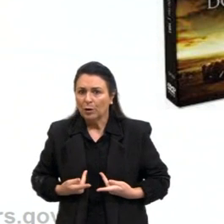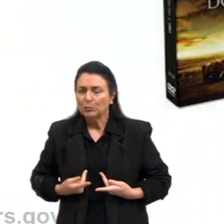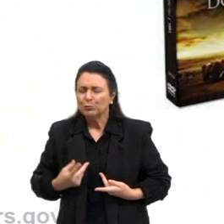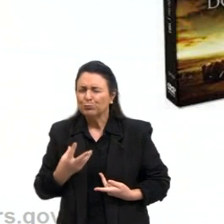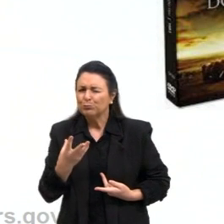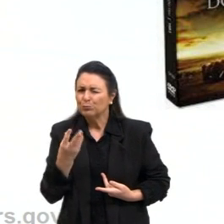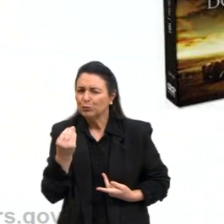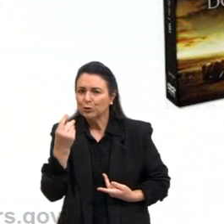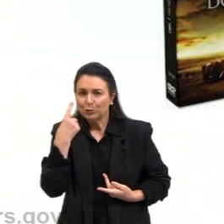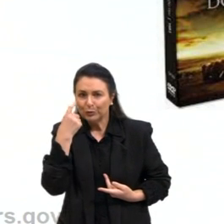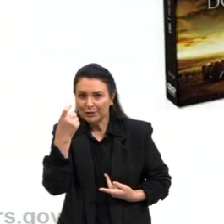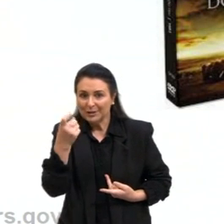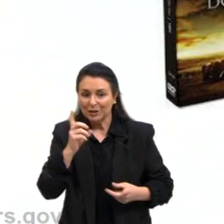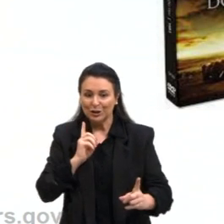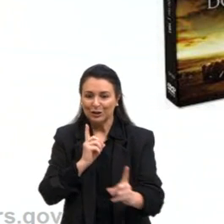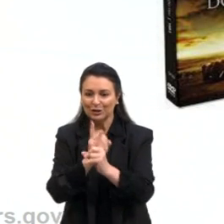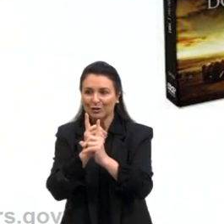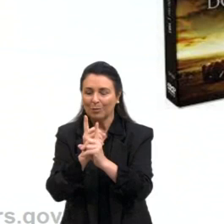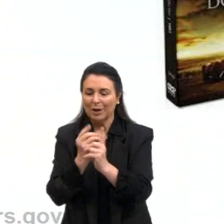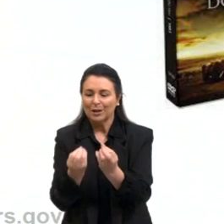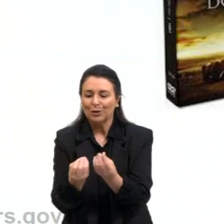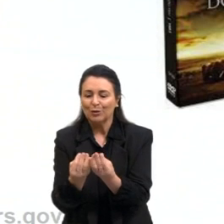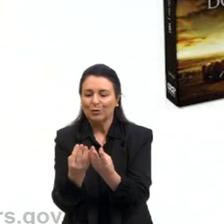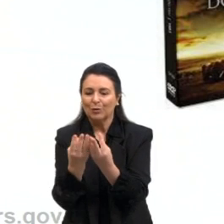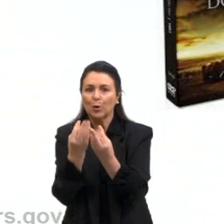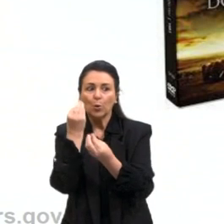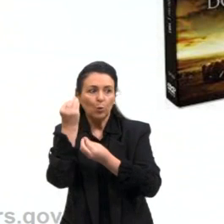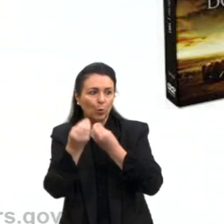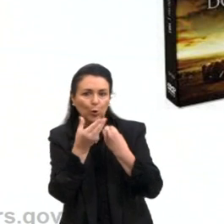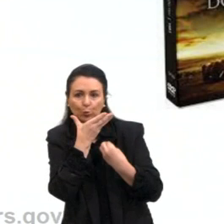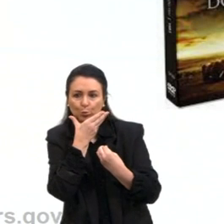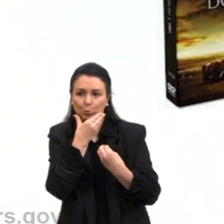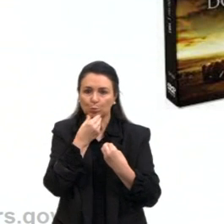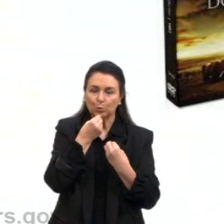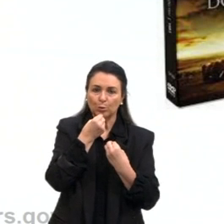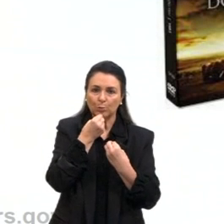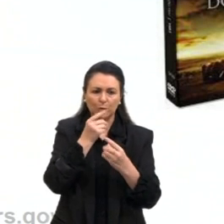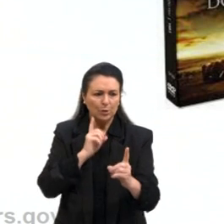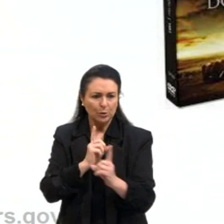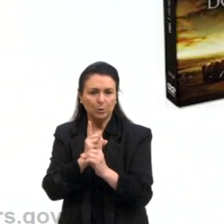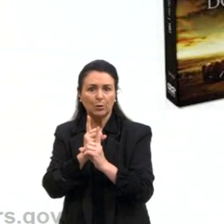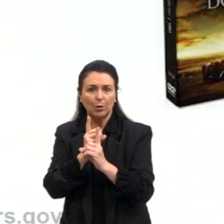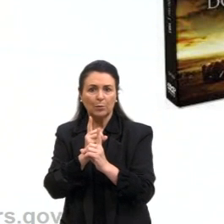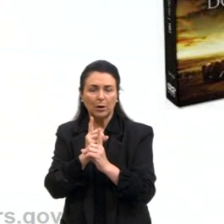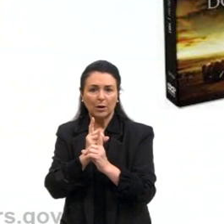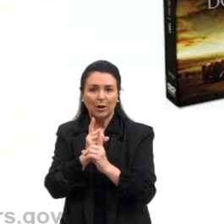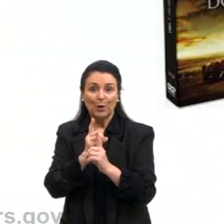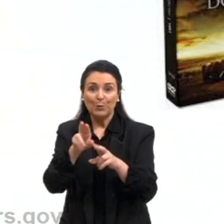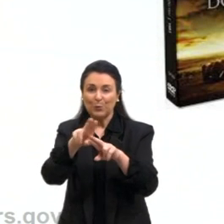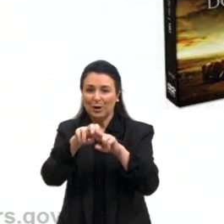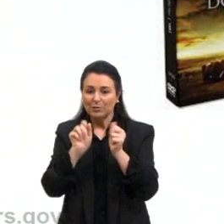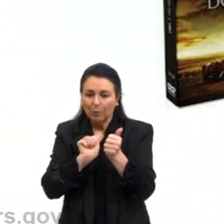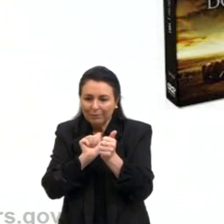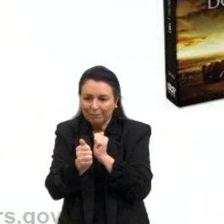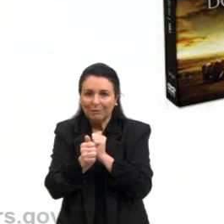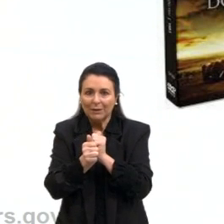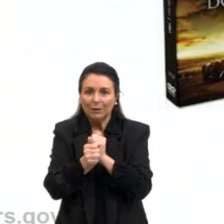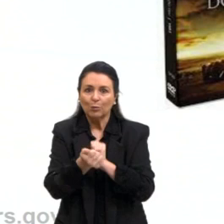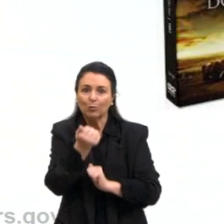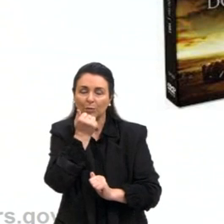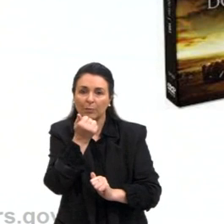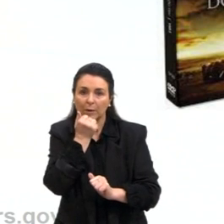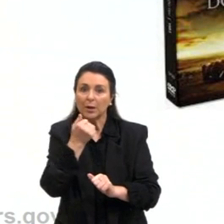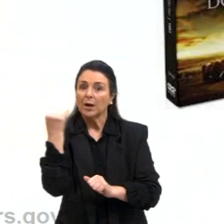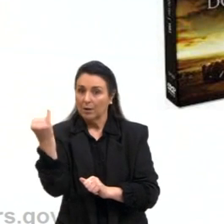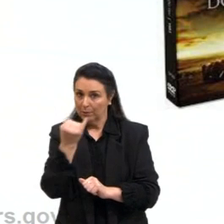interessante, a descoberta do fogo, como que os homens descobrem, então, o fogo através do atrito e a importância que o fogo tem para a